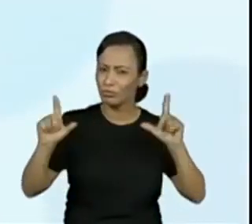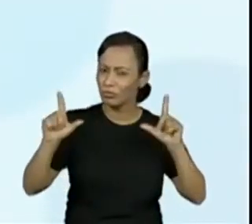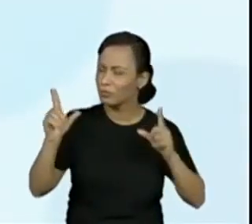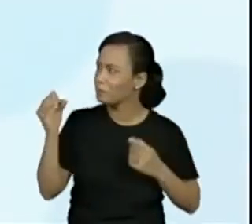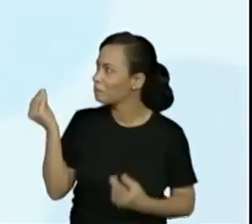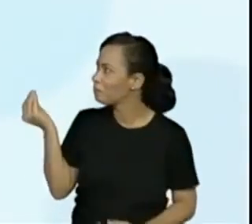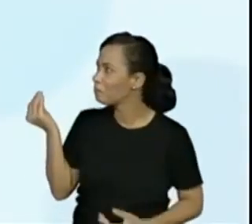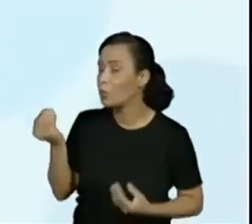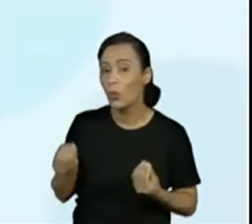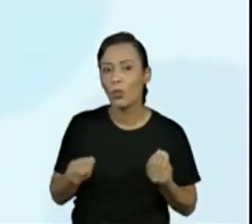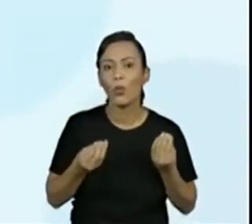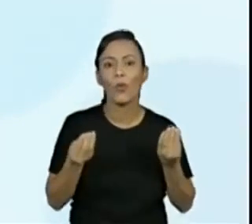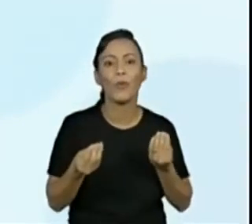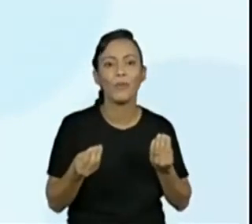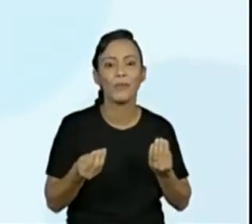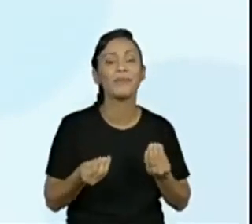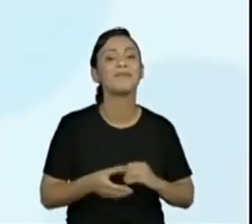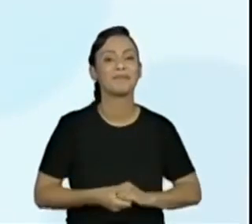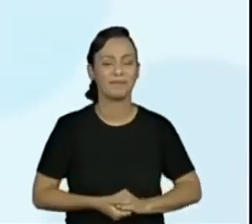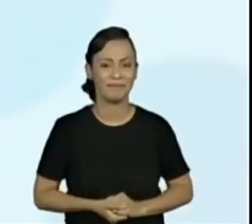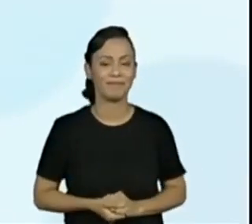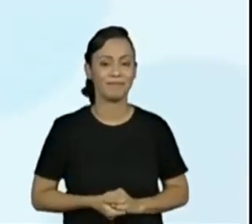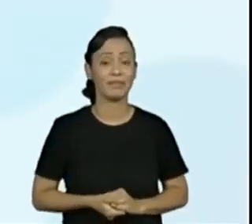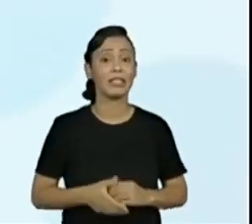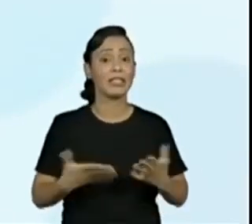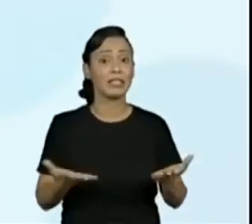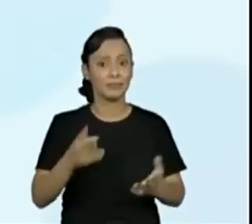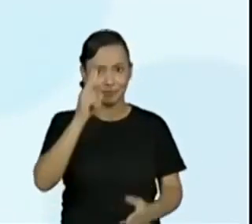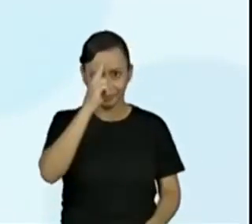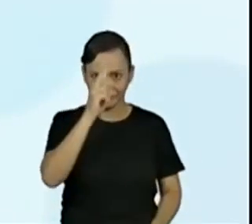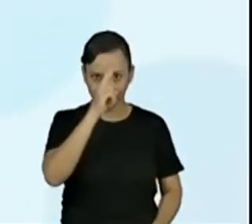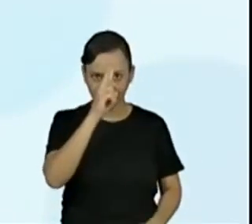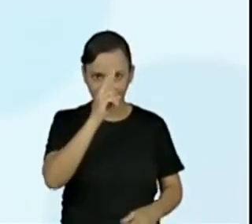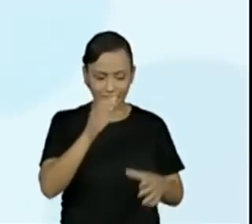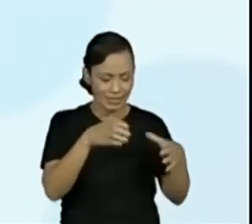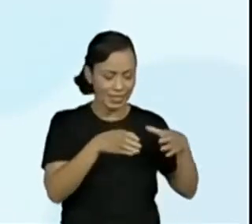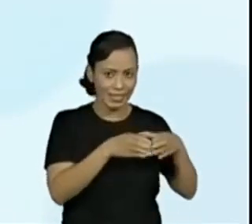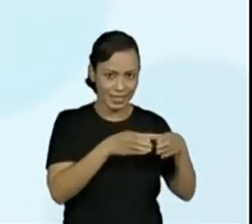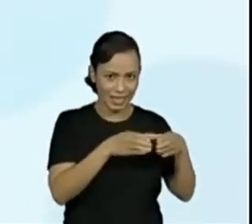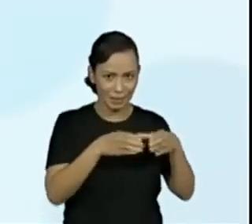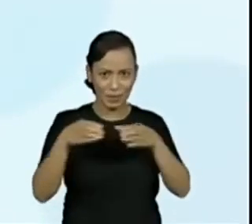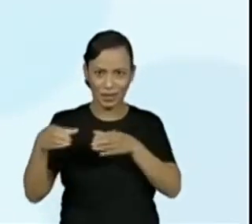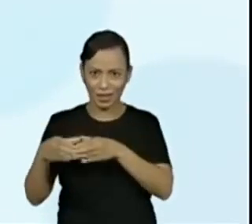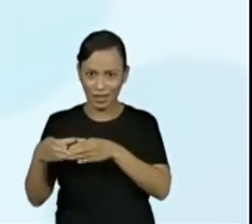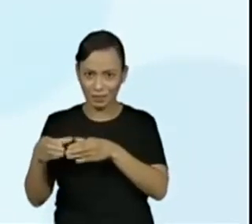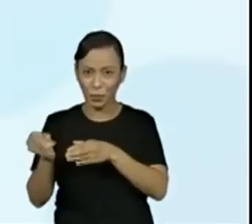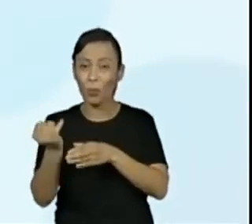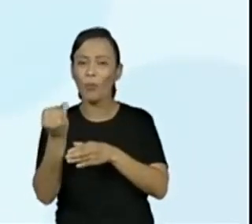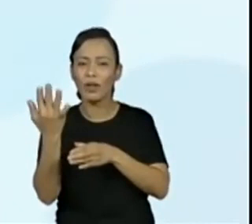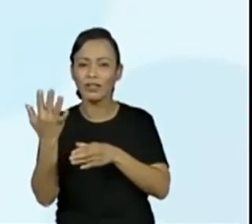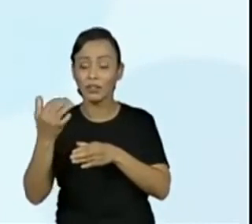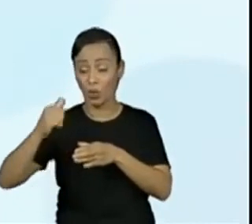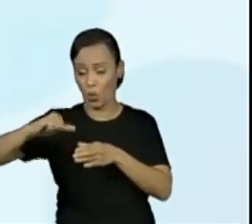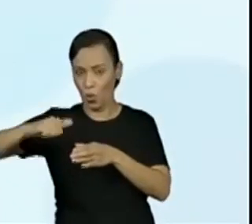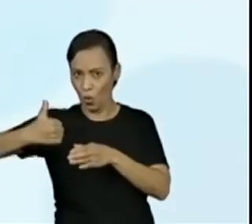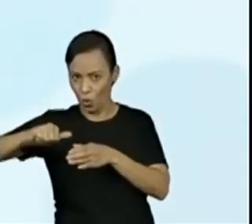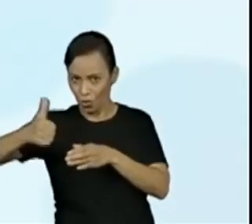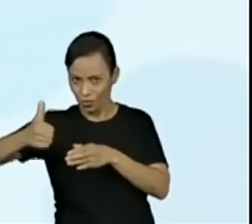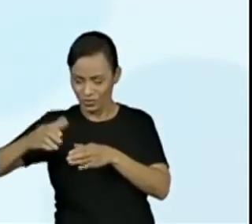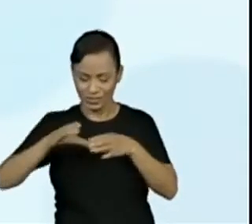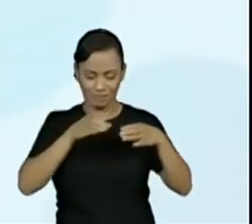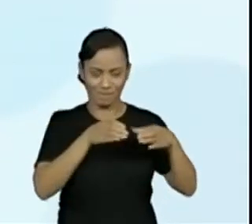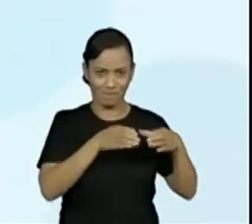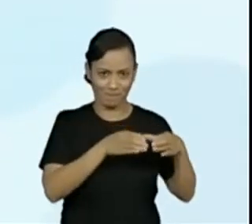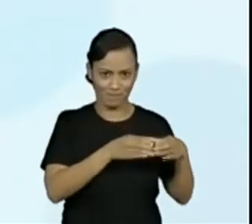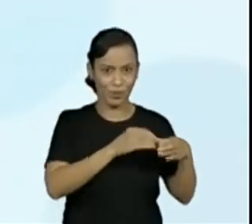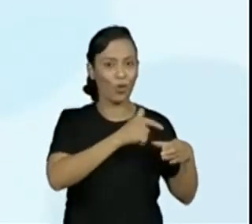Qual era o primeiro resultado que a gente tem? Quanto que era ali da equipe? Tínhamos uma equipe com onze e outra equipe com doze.